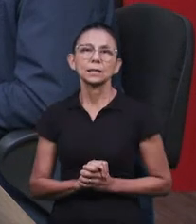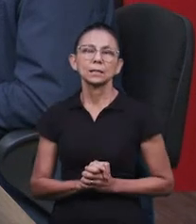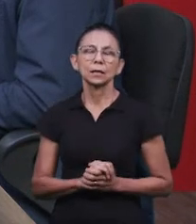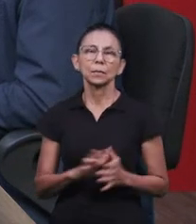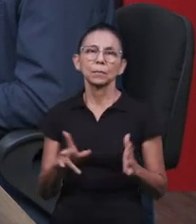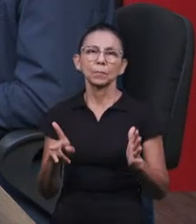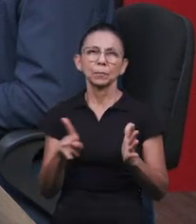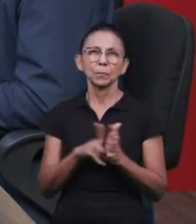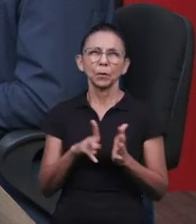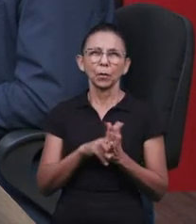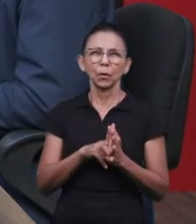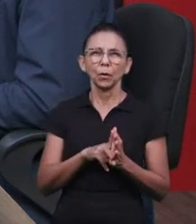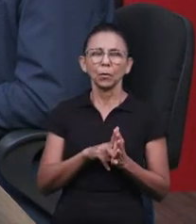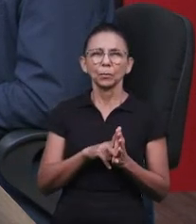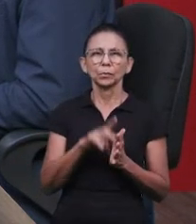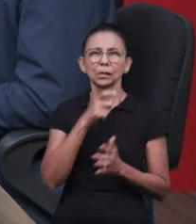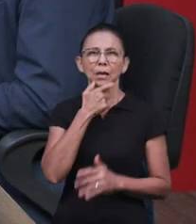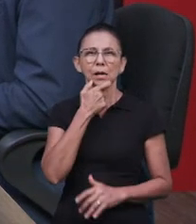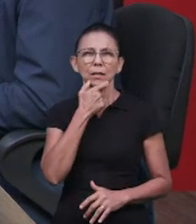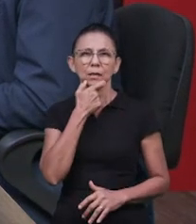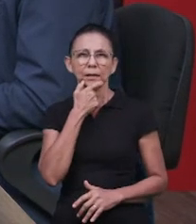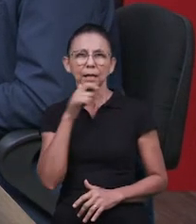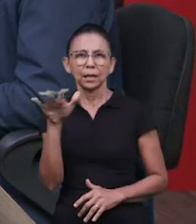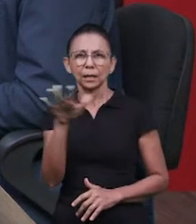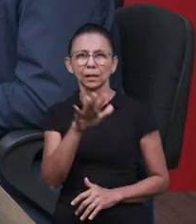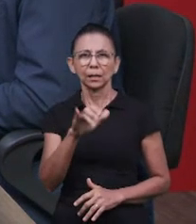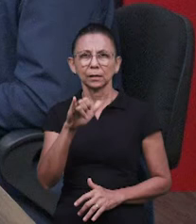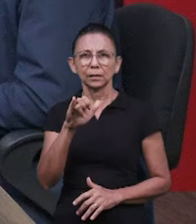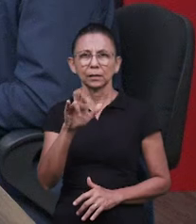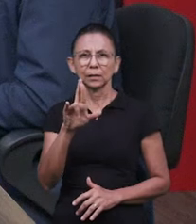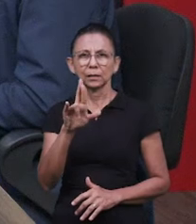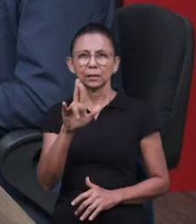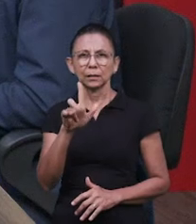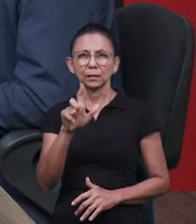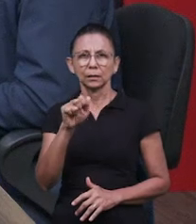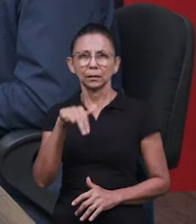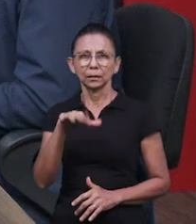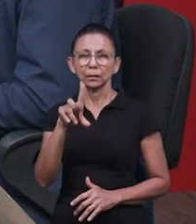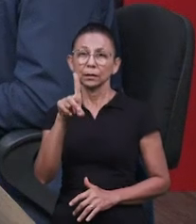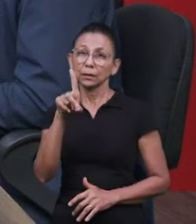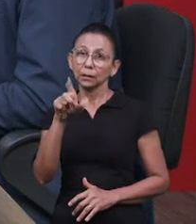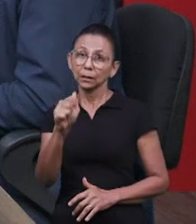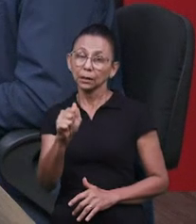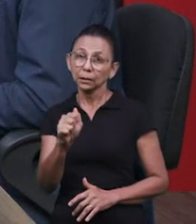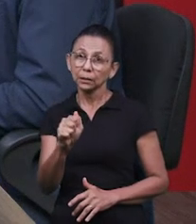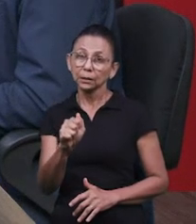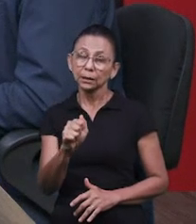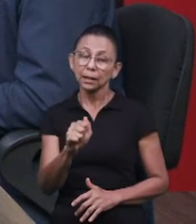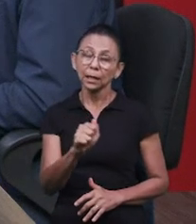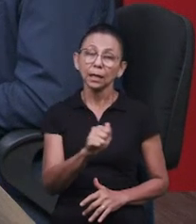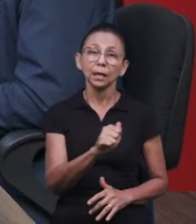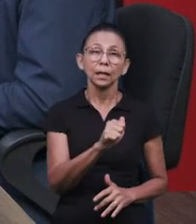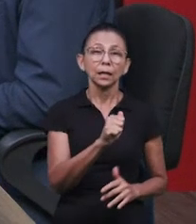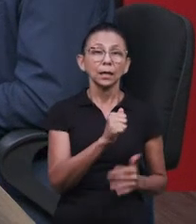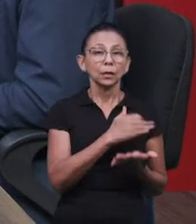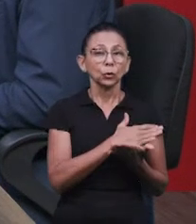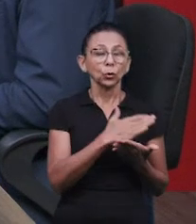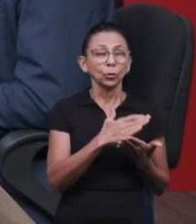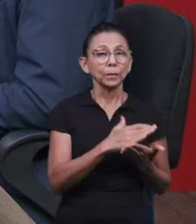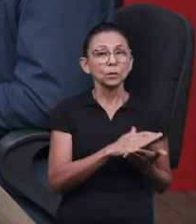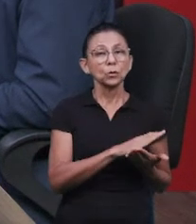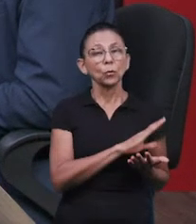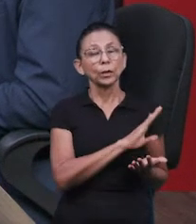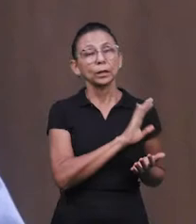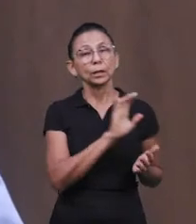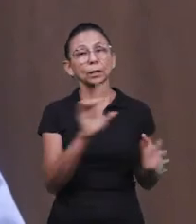Então ela é uma festa irlandesa, aquela região da Inglaterra. E ela, naturalmente, foi levada aos Estados Unidos, que é a que